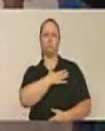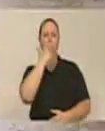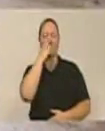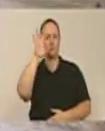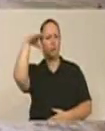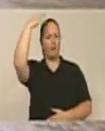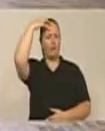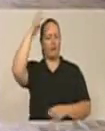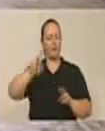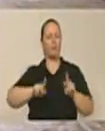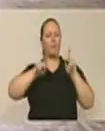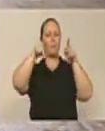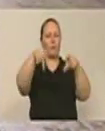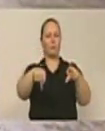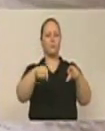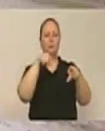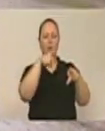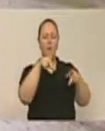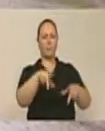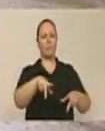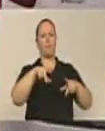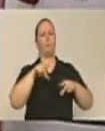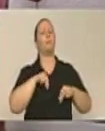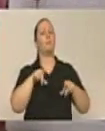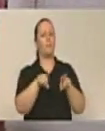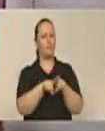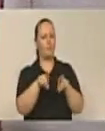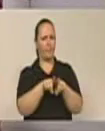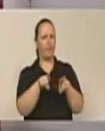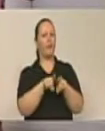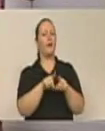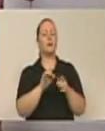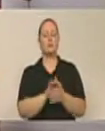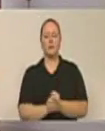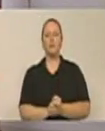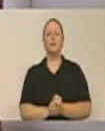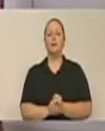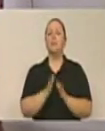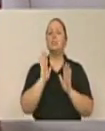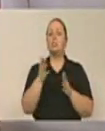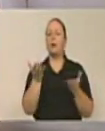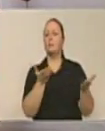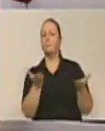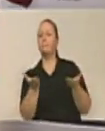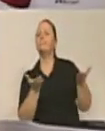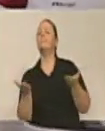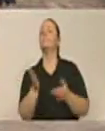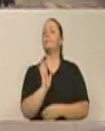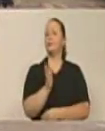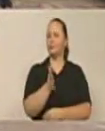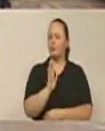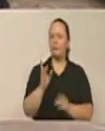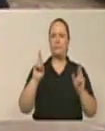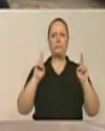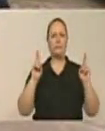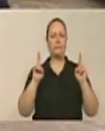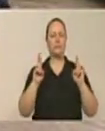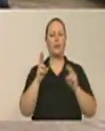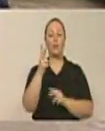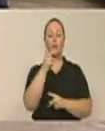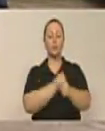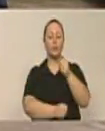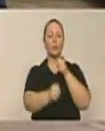bairro merece também uma. Essa, inclusive, já tem licitação, empresa escolhida, esperava que fosse feita em 2014,